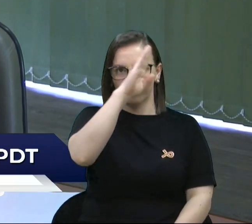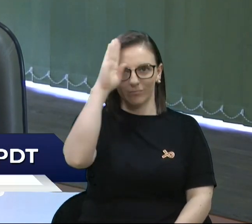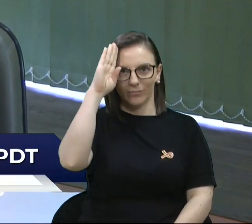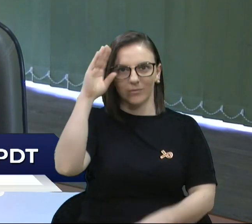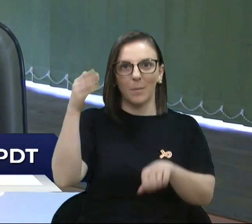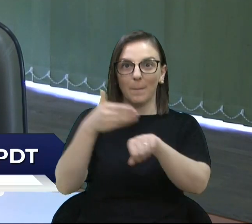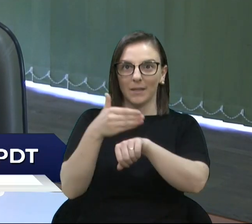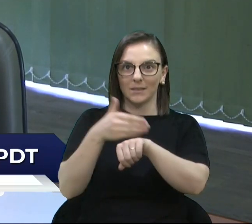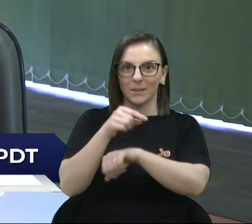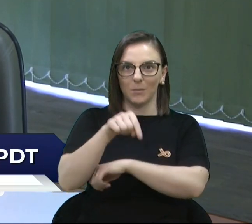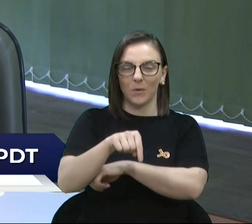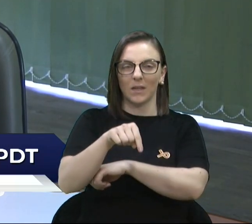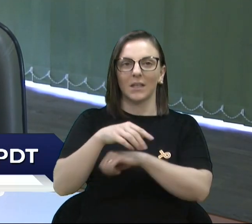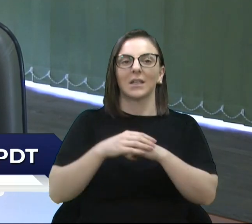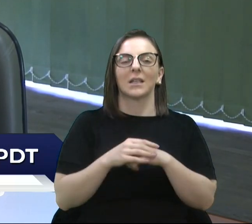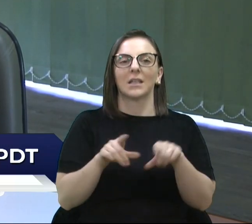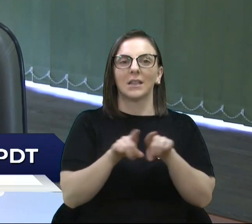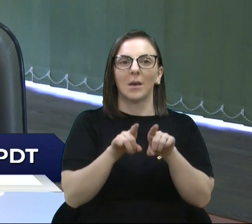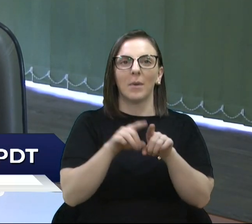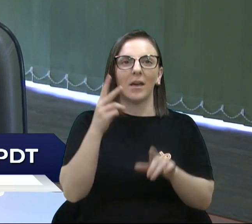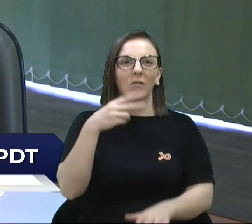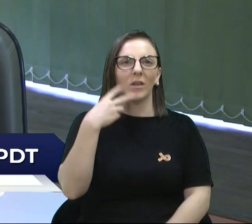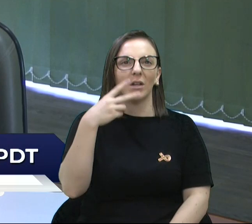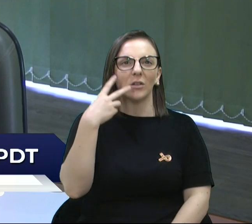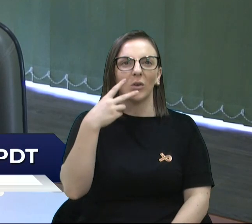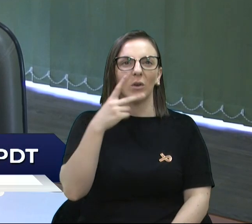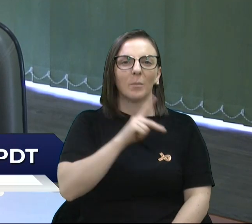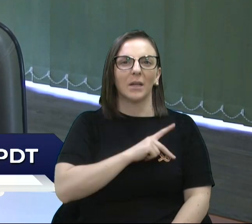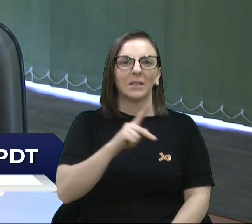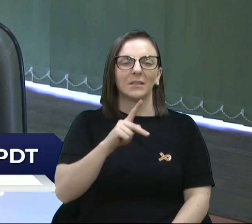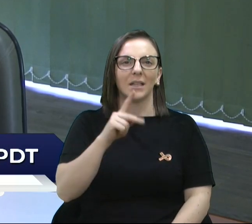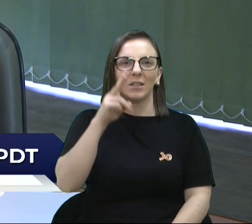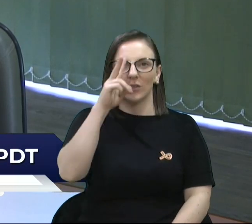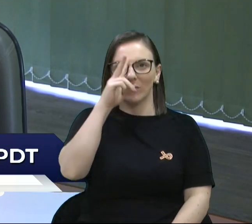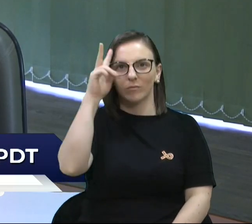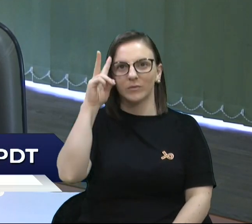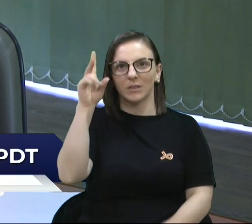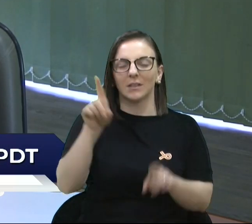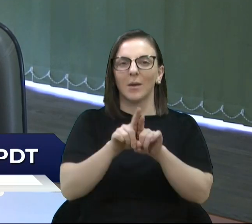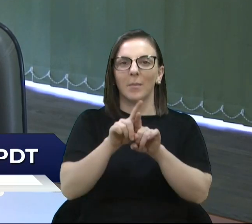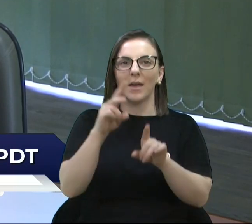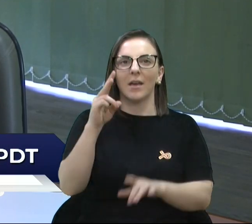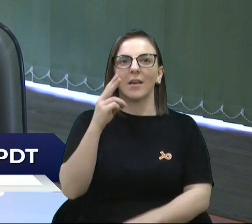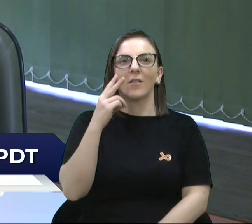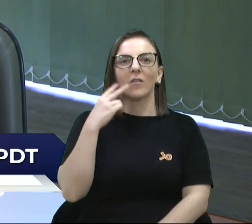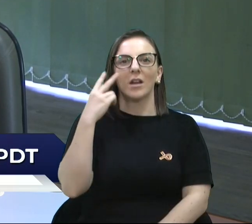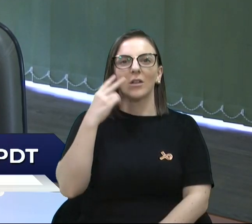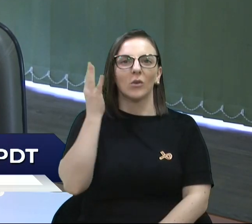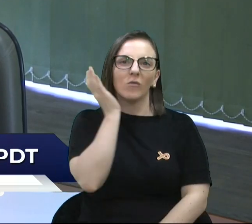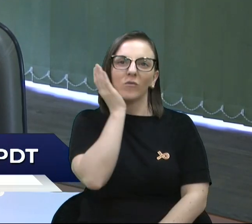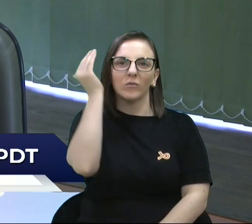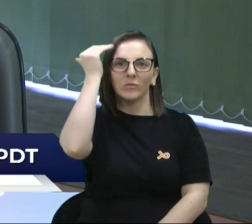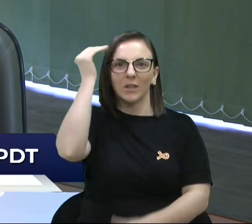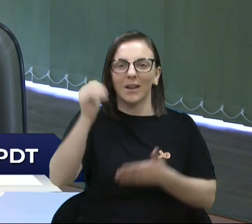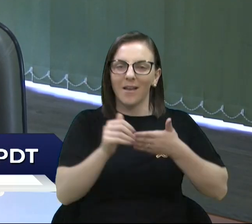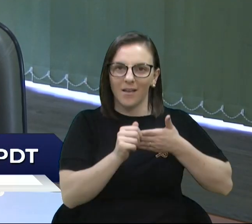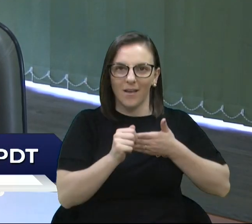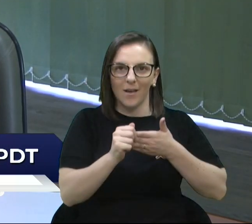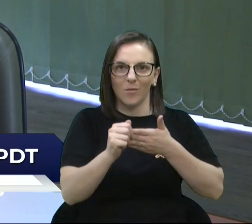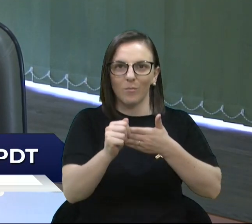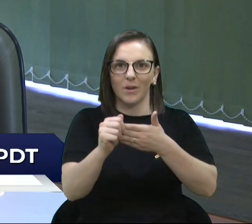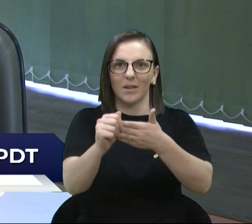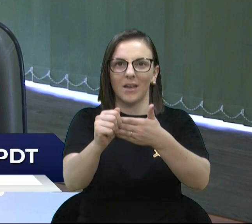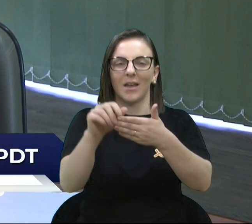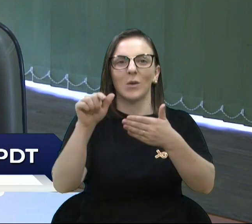mesma e também o vereador presidente Velocino Eze e o vereador Felipe Grêmio Maia que acompanharam esse